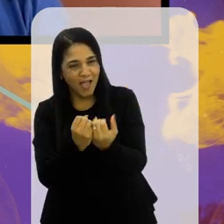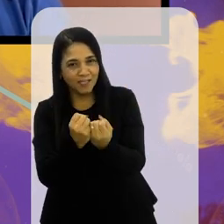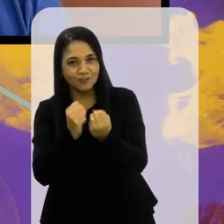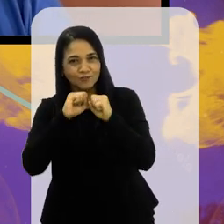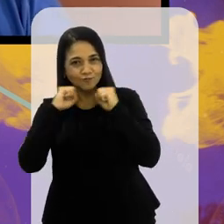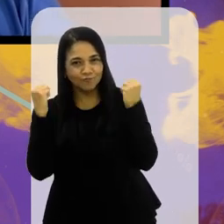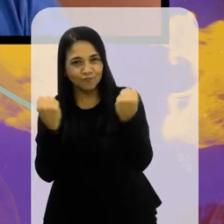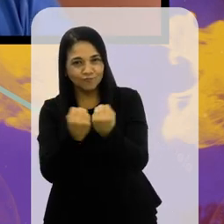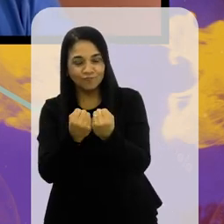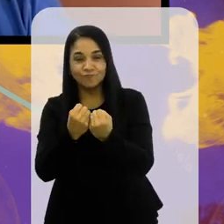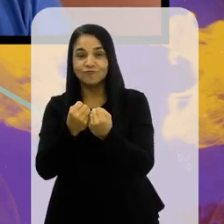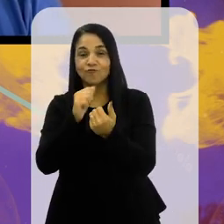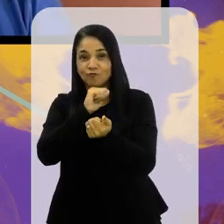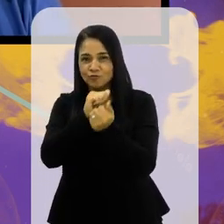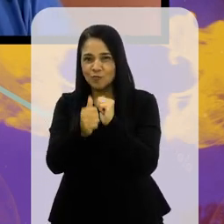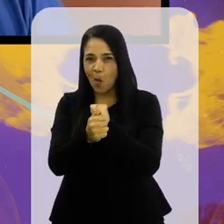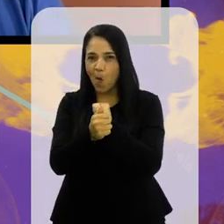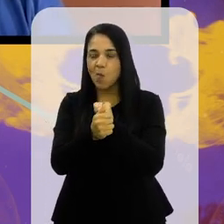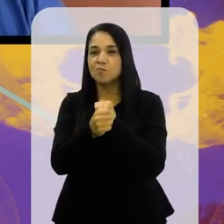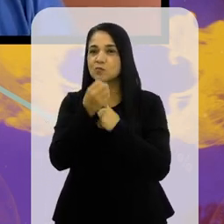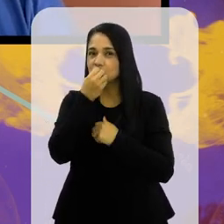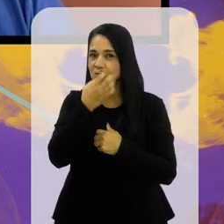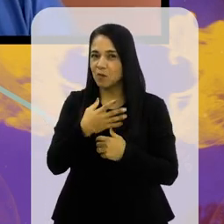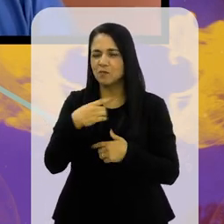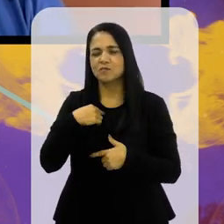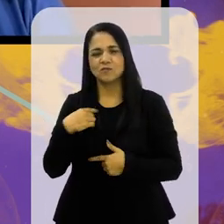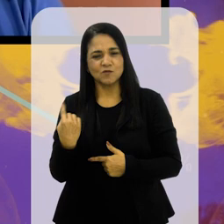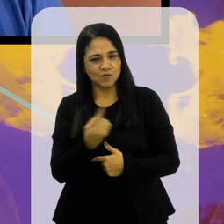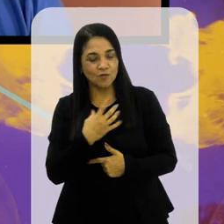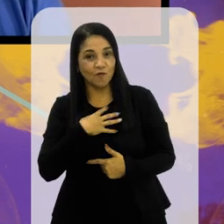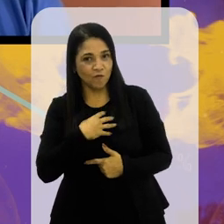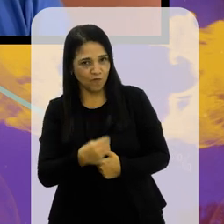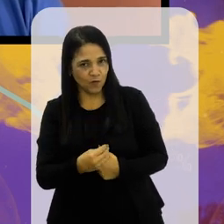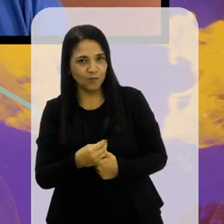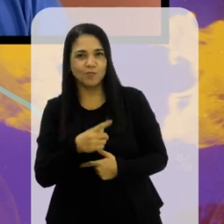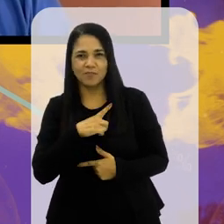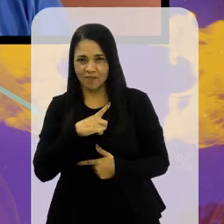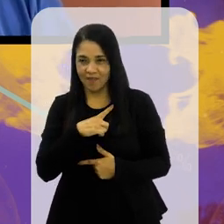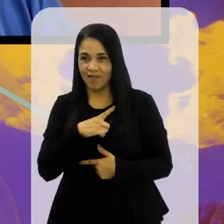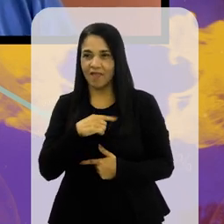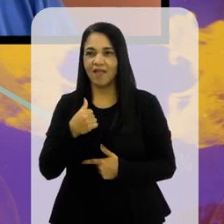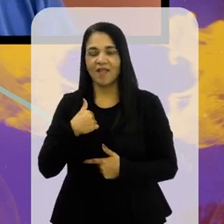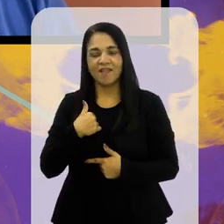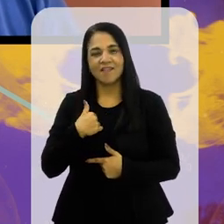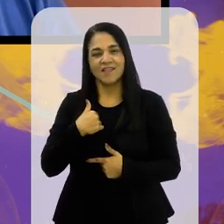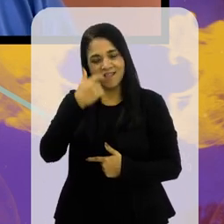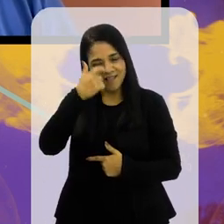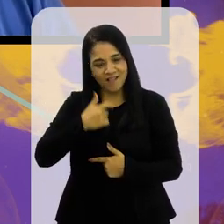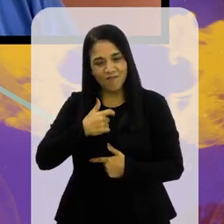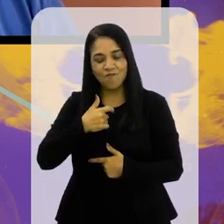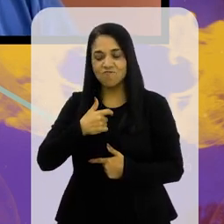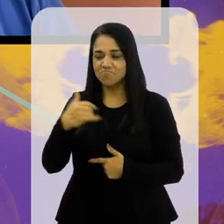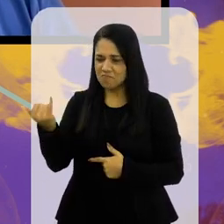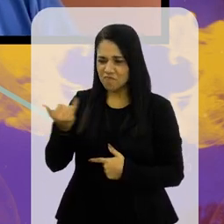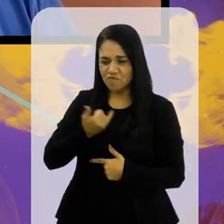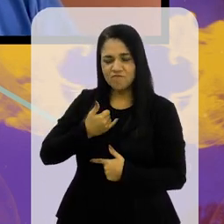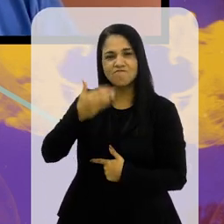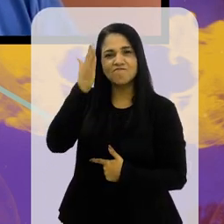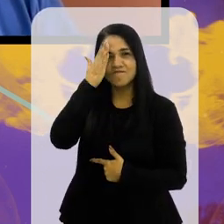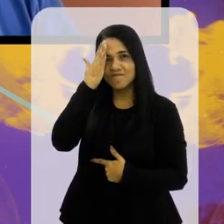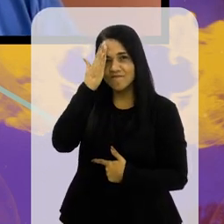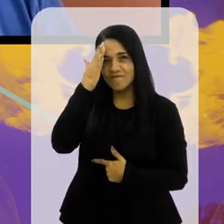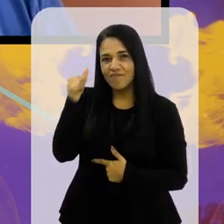ao estádio de futebol, né, Rui? E você sabe que a gente tem filhos e eu até